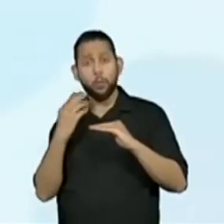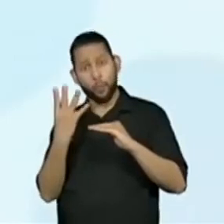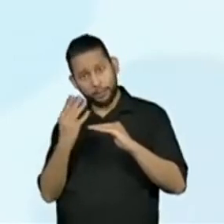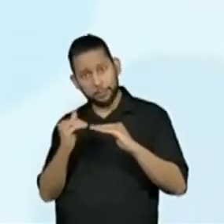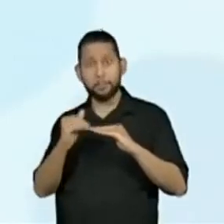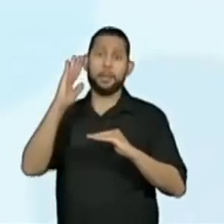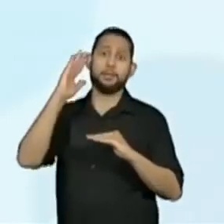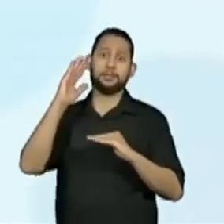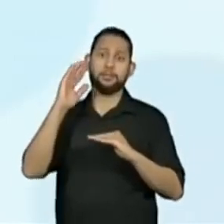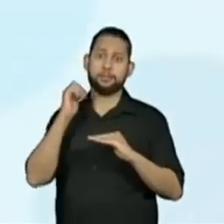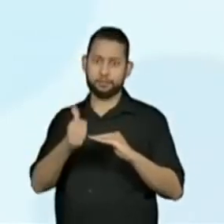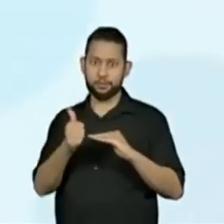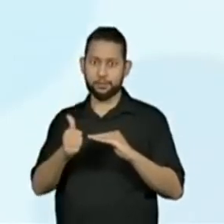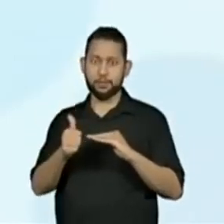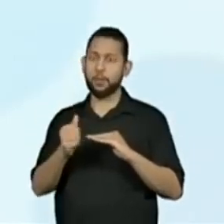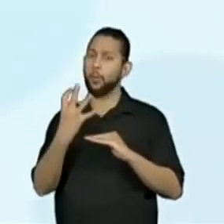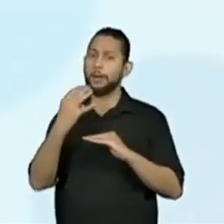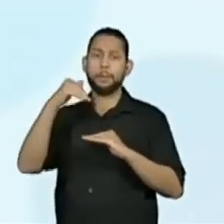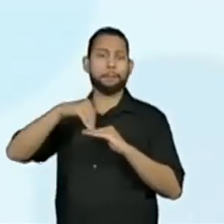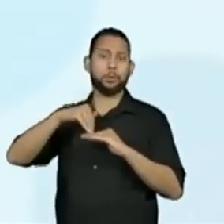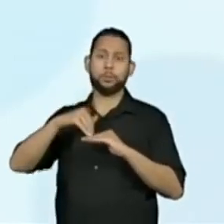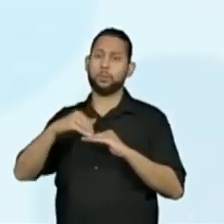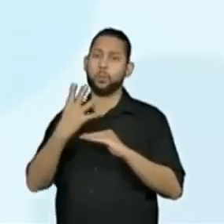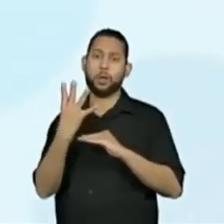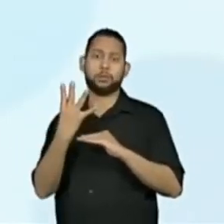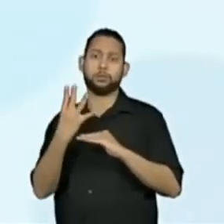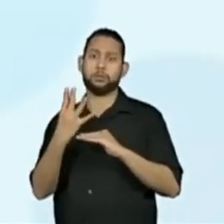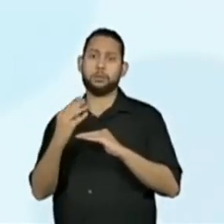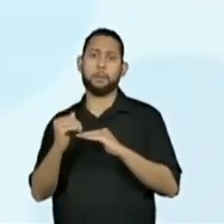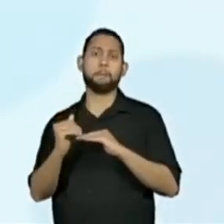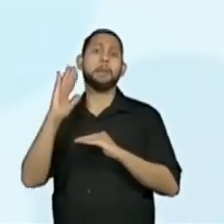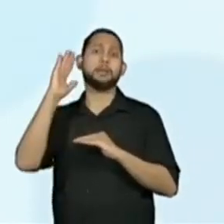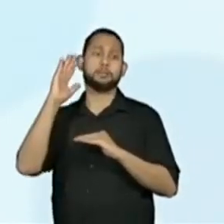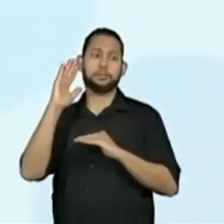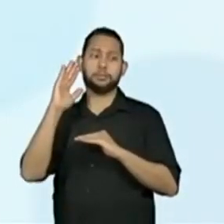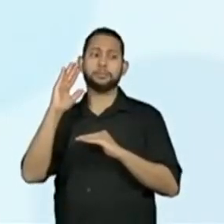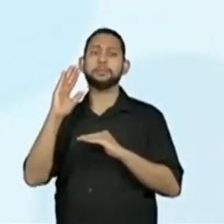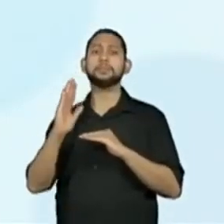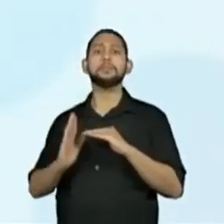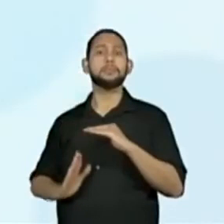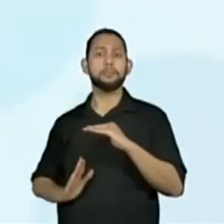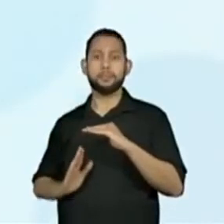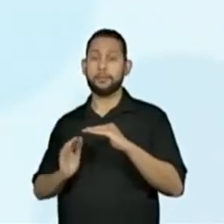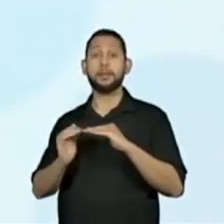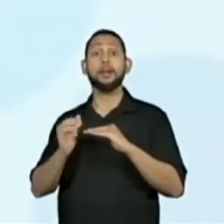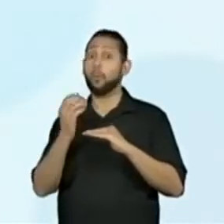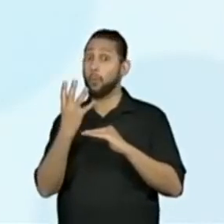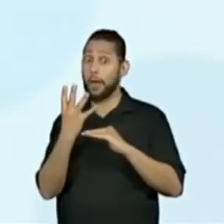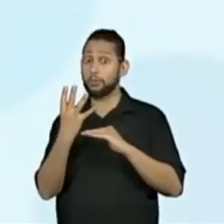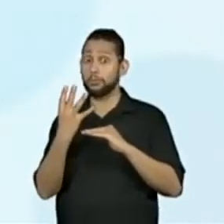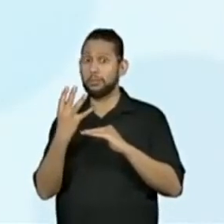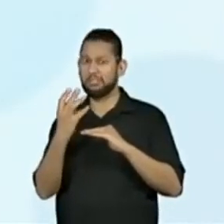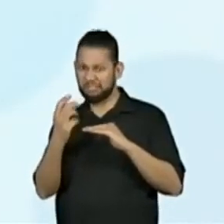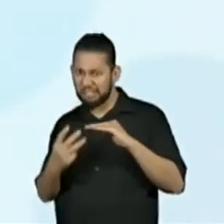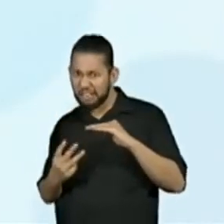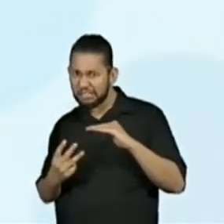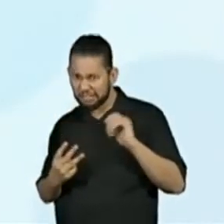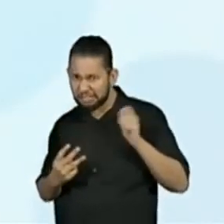colegas. Tá? Senão não dá certo essa brincadeira. Então, no mínimo, menos do que quatro, a brincadeira não vai rolar.